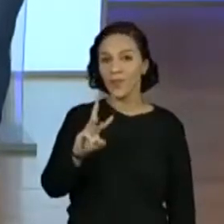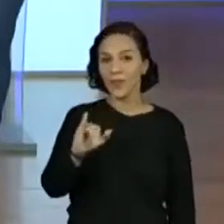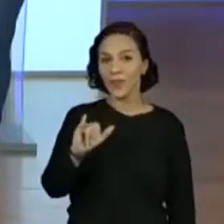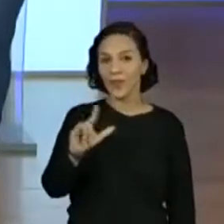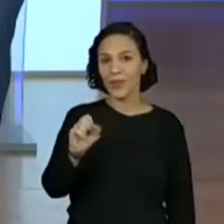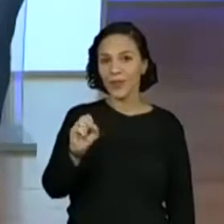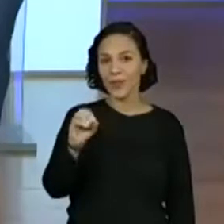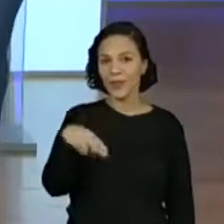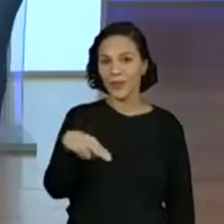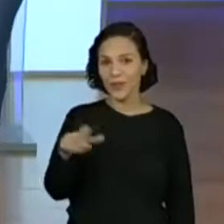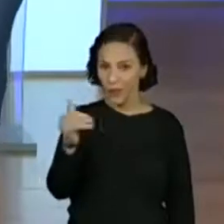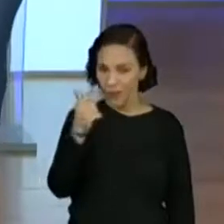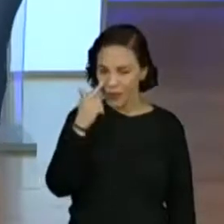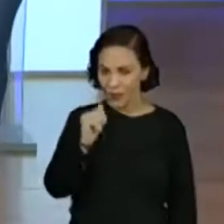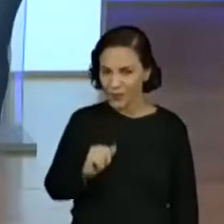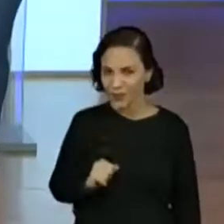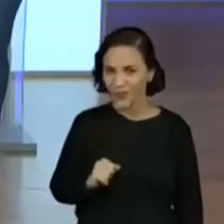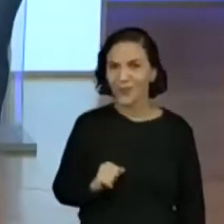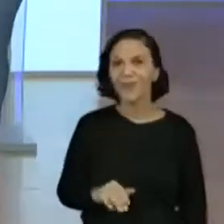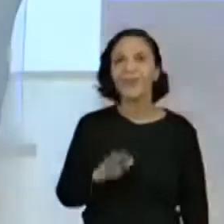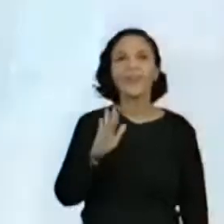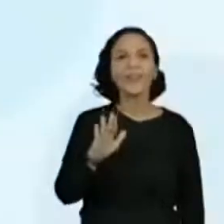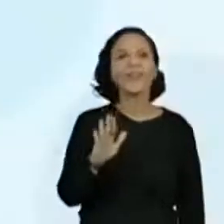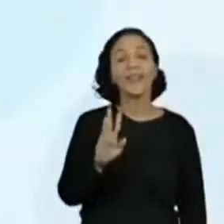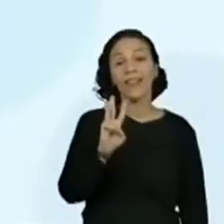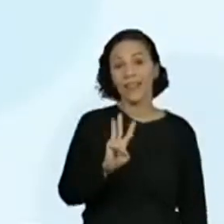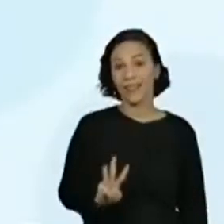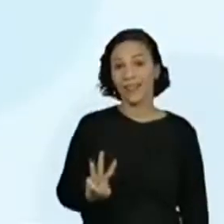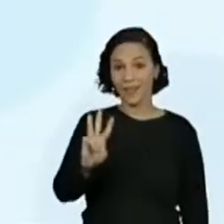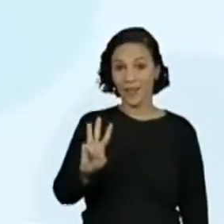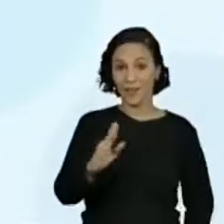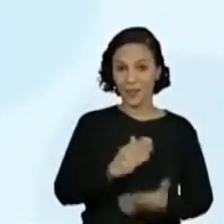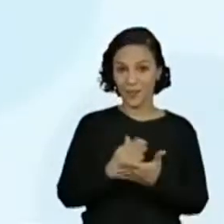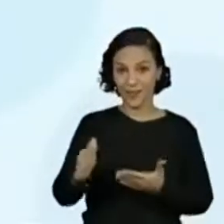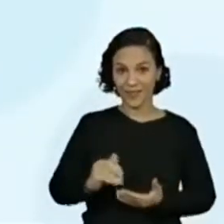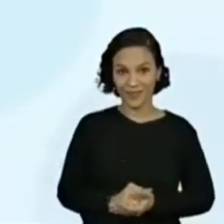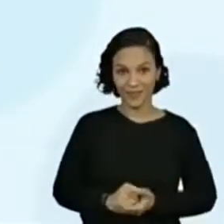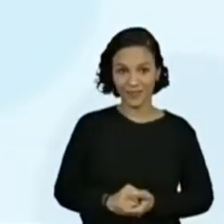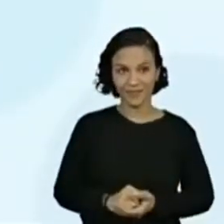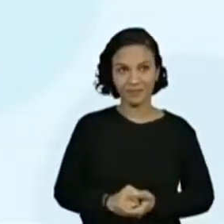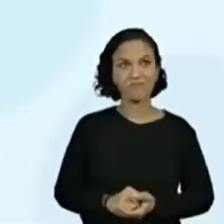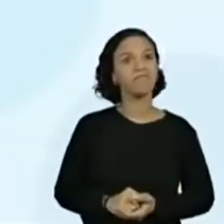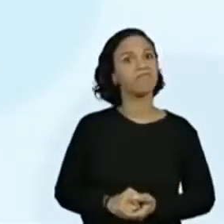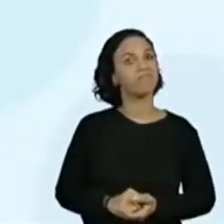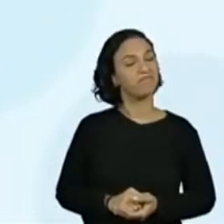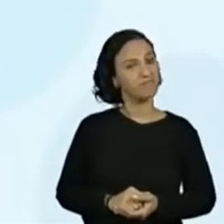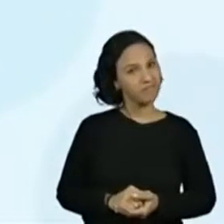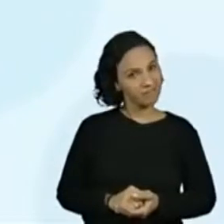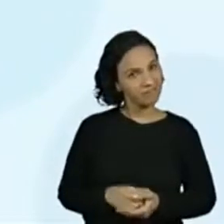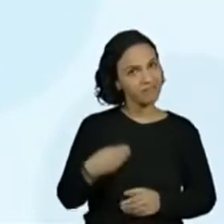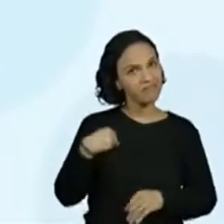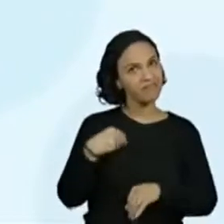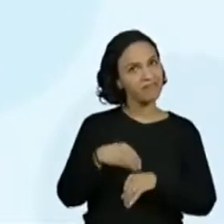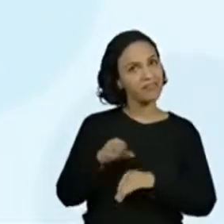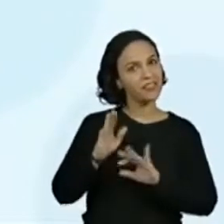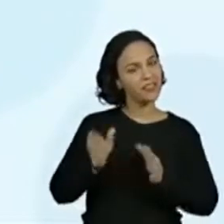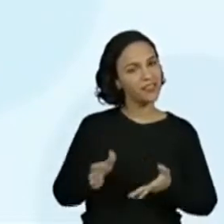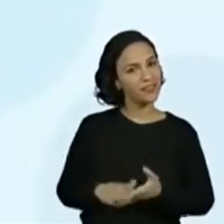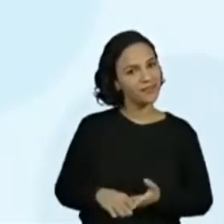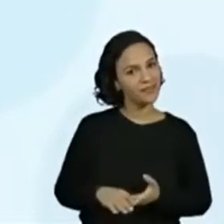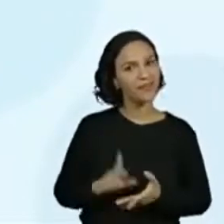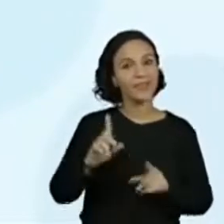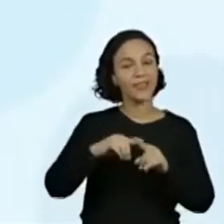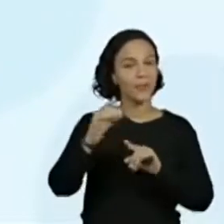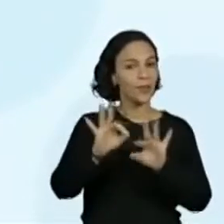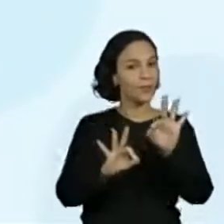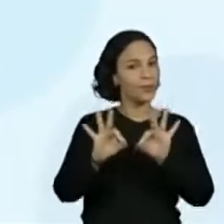Vamos lá, então. Que começa com a letra? W. Olha lá. Ó, professora Viviane, já estou dando dica para a gente depois colocar na